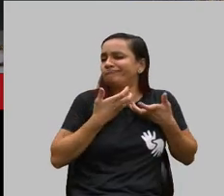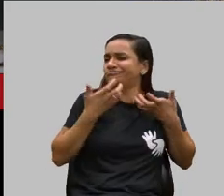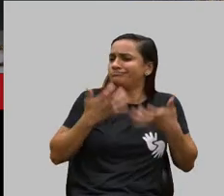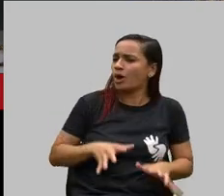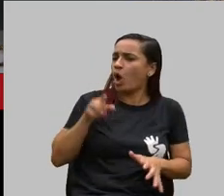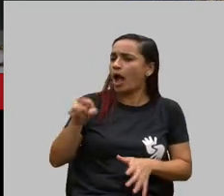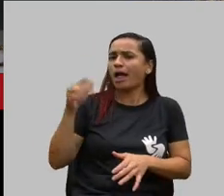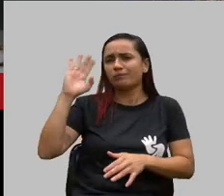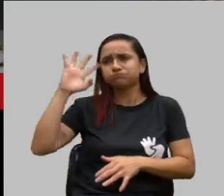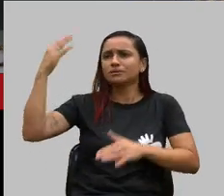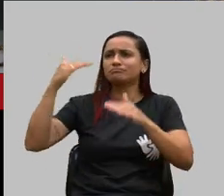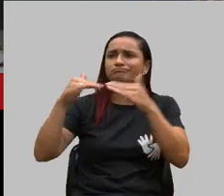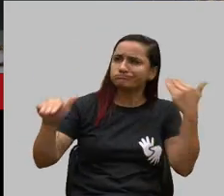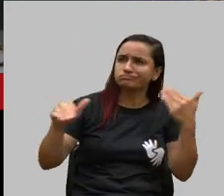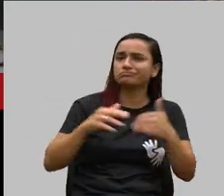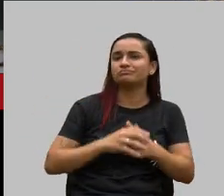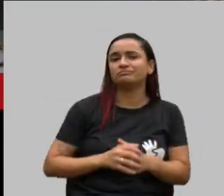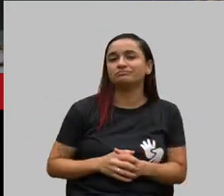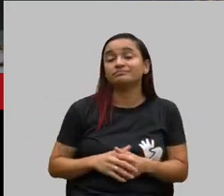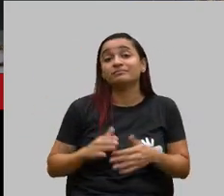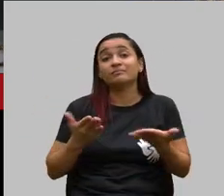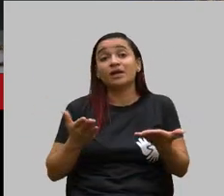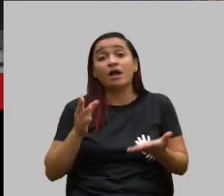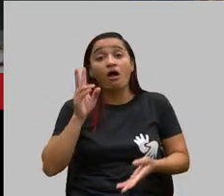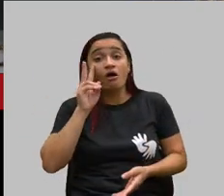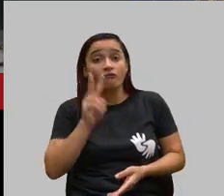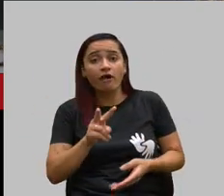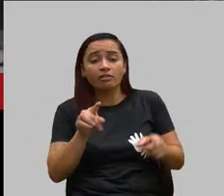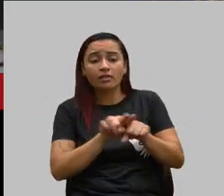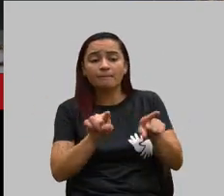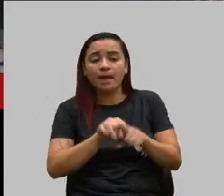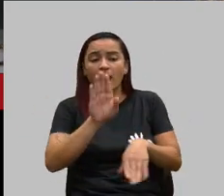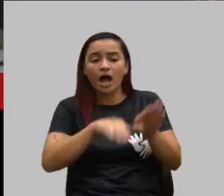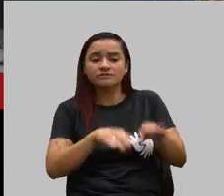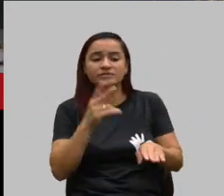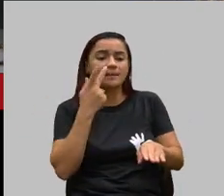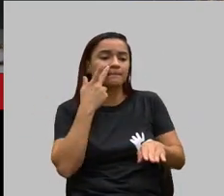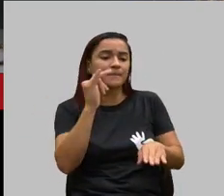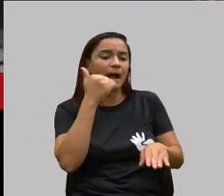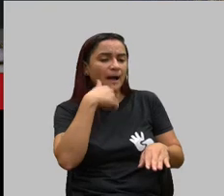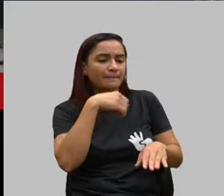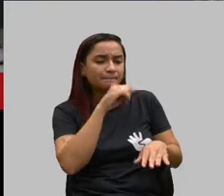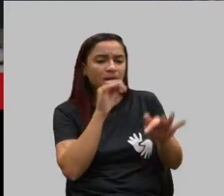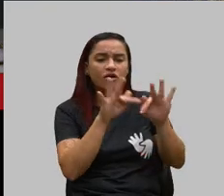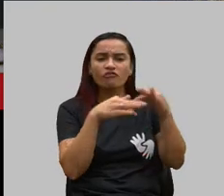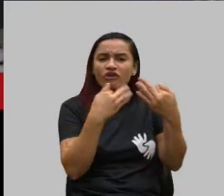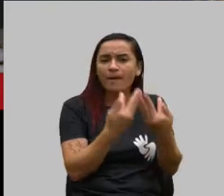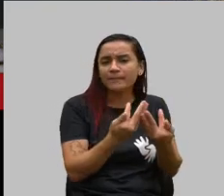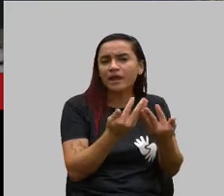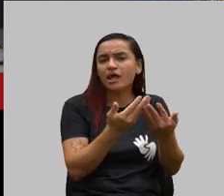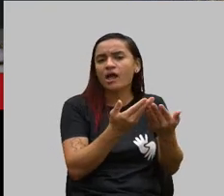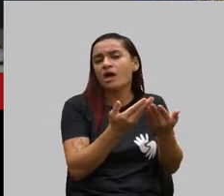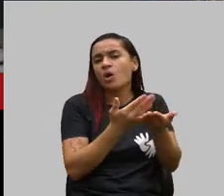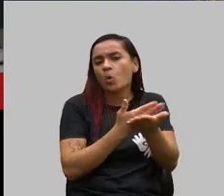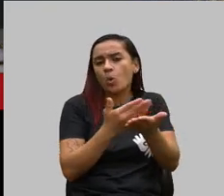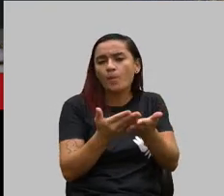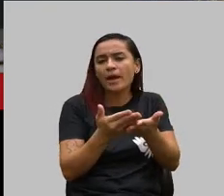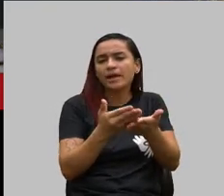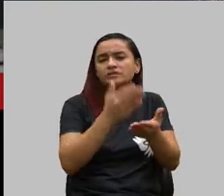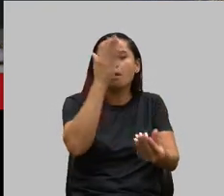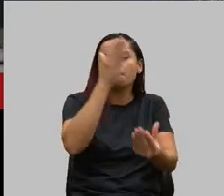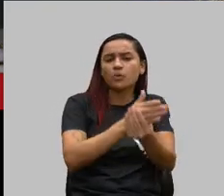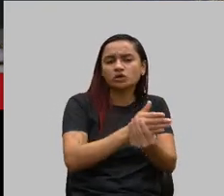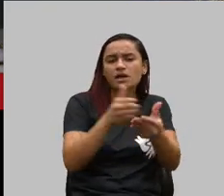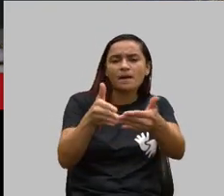Nós estamos vendo ali, quando os pais entram com uma ação requerendo que os seus direitos sejam